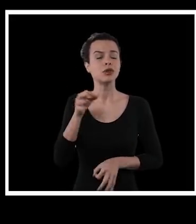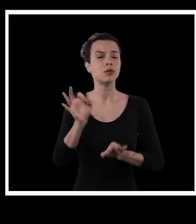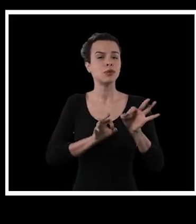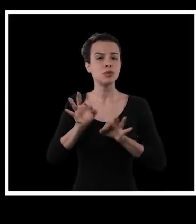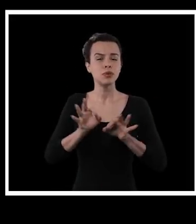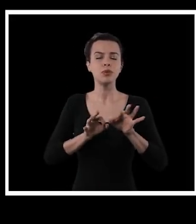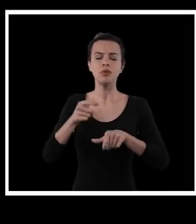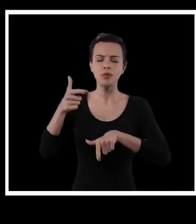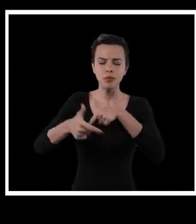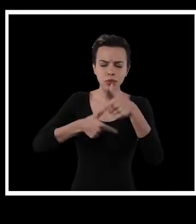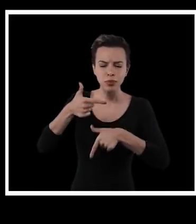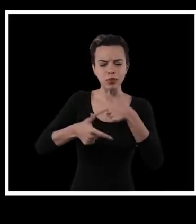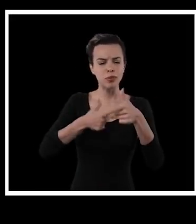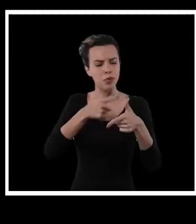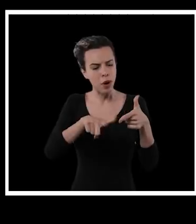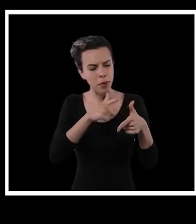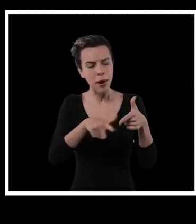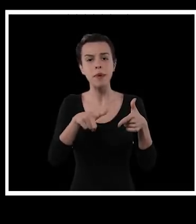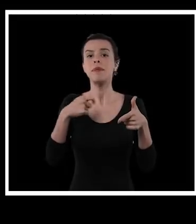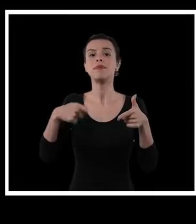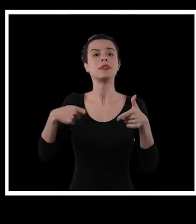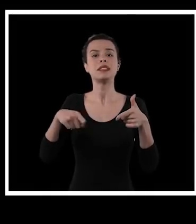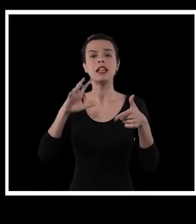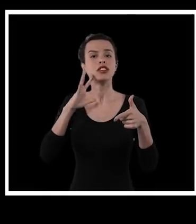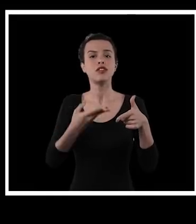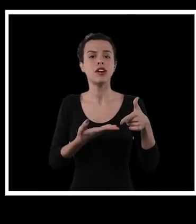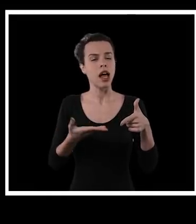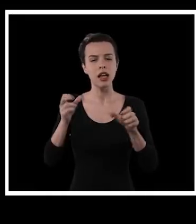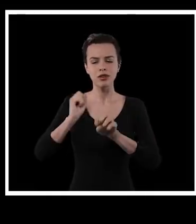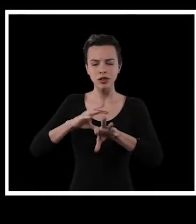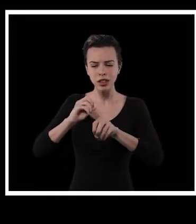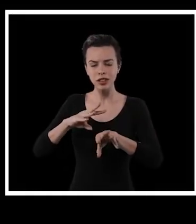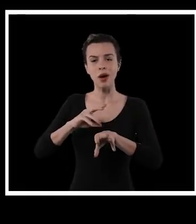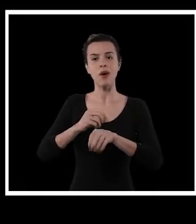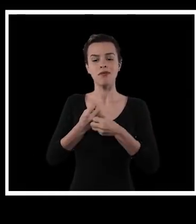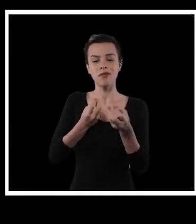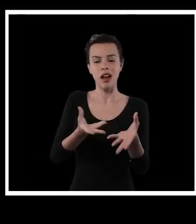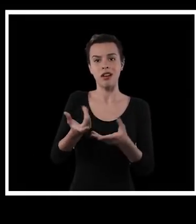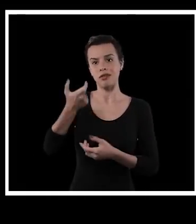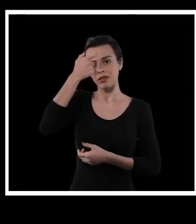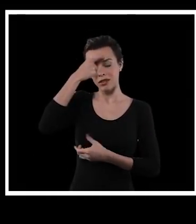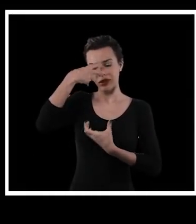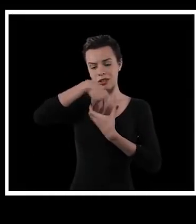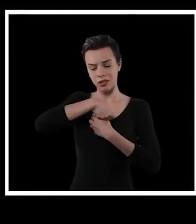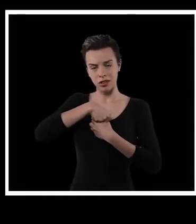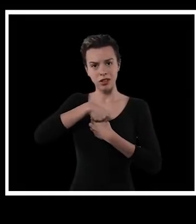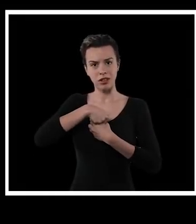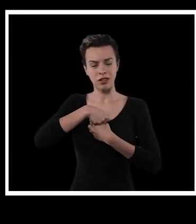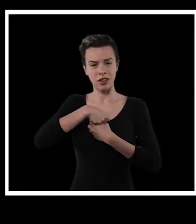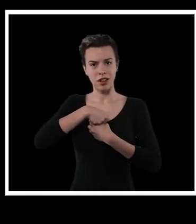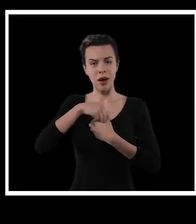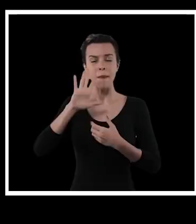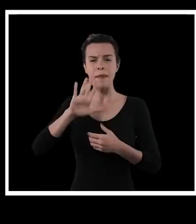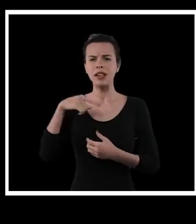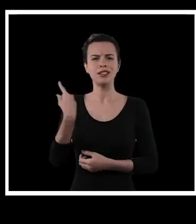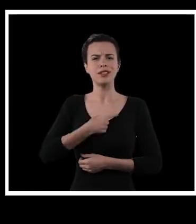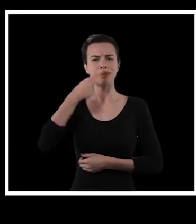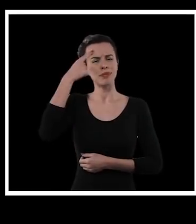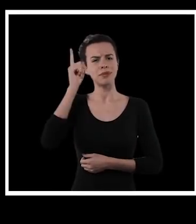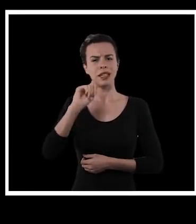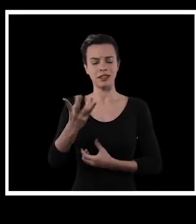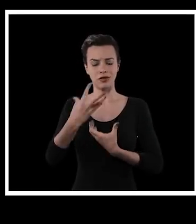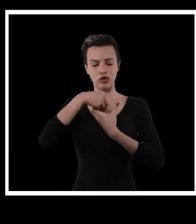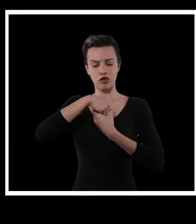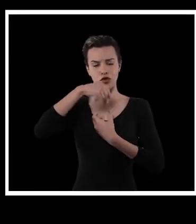Nosso problema vai além da educação. A educação é uma parte. A educação tem a ver com ideologia, com formação de subjetividade. Mas a gente não